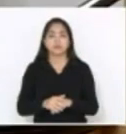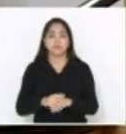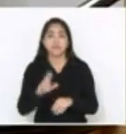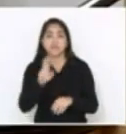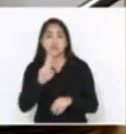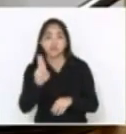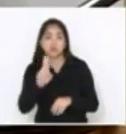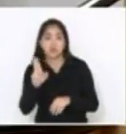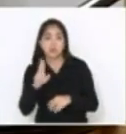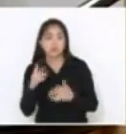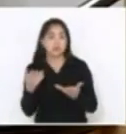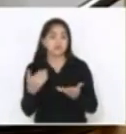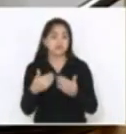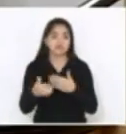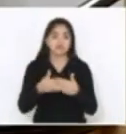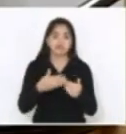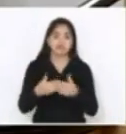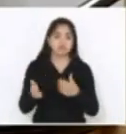não sei o quê.